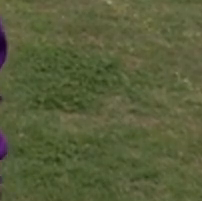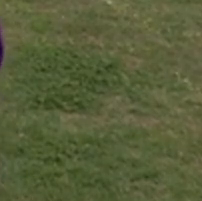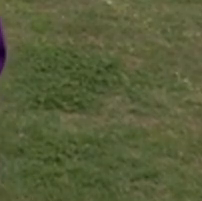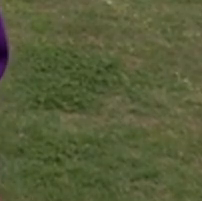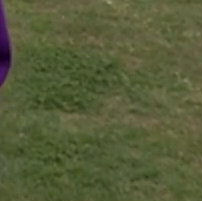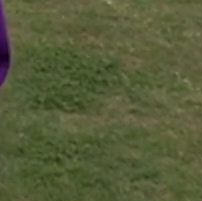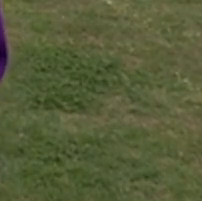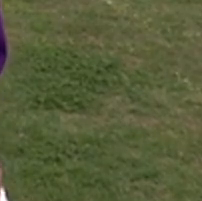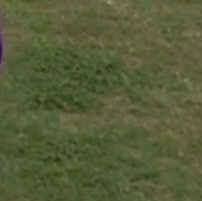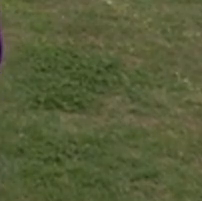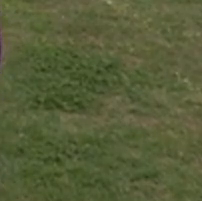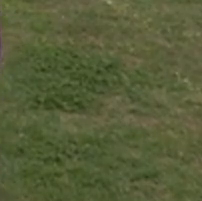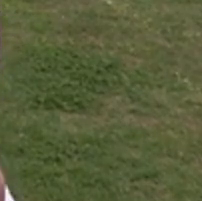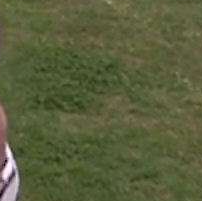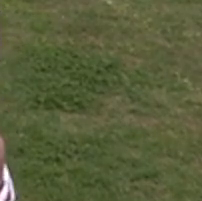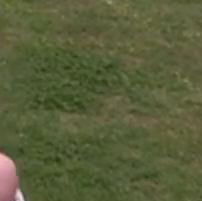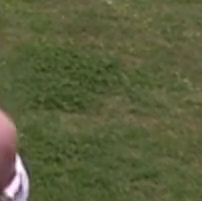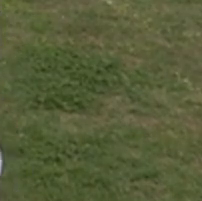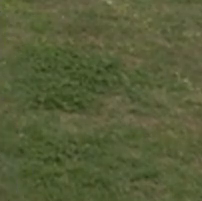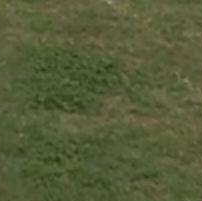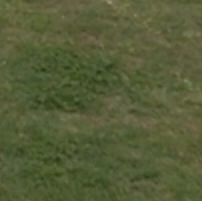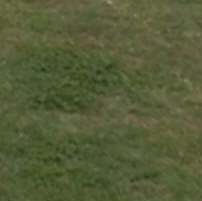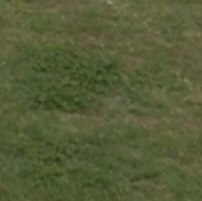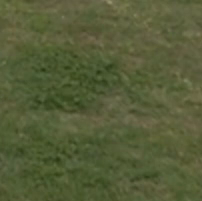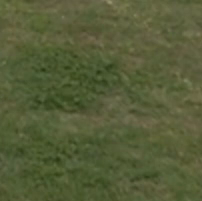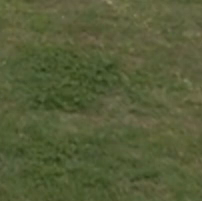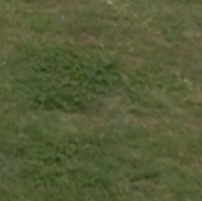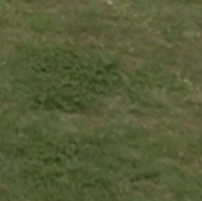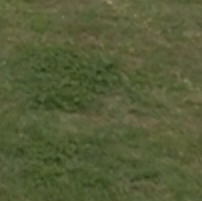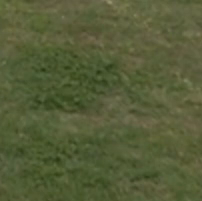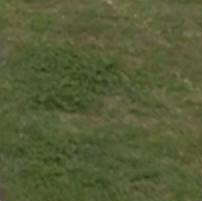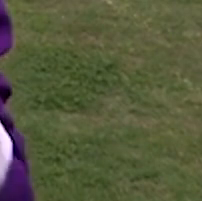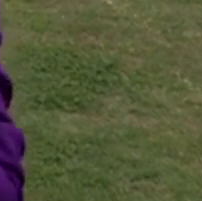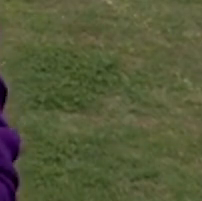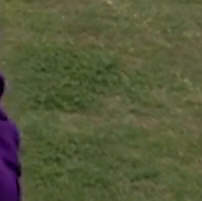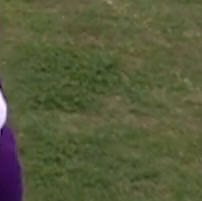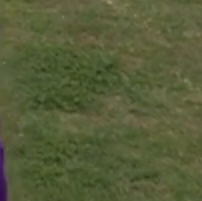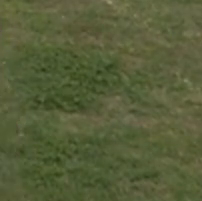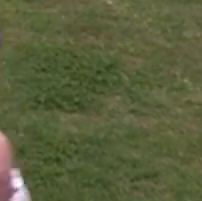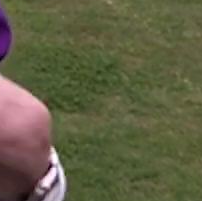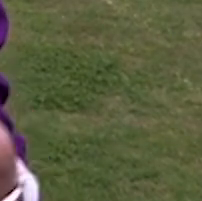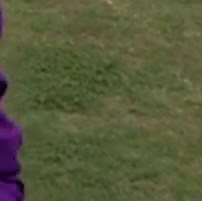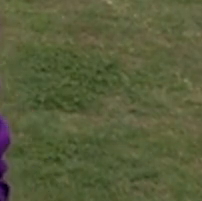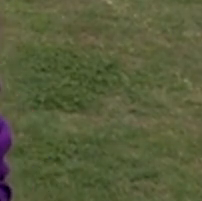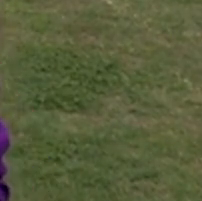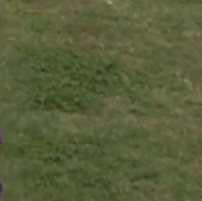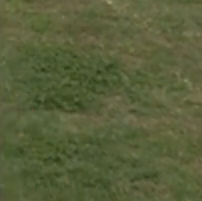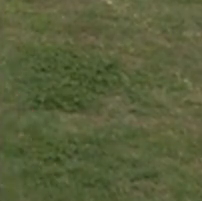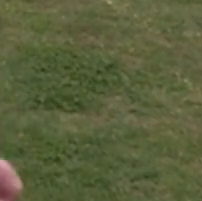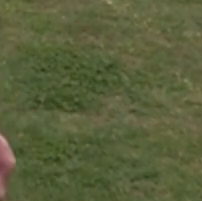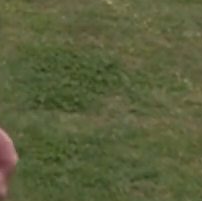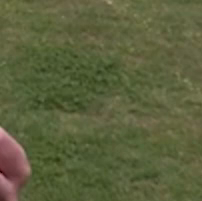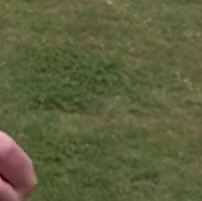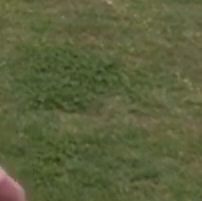três batizados juntos que são batizados que nós tínhamos um marcado e agora a madrinha do bebê já teve filhos